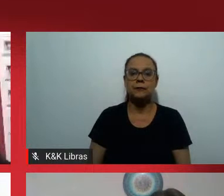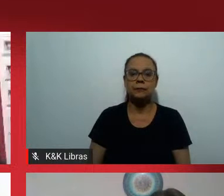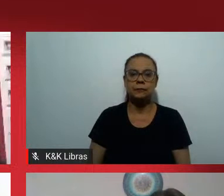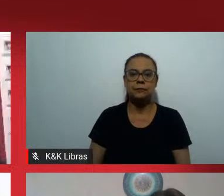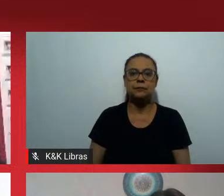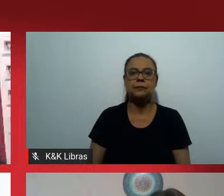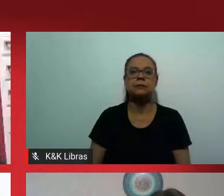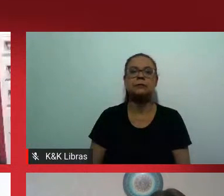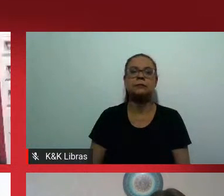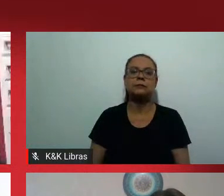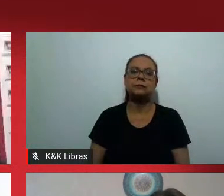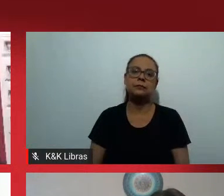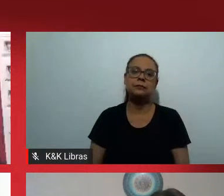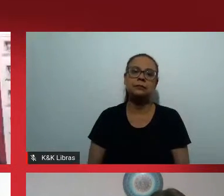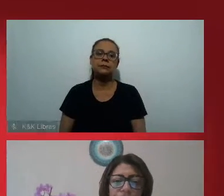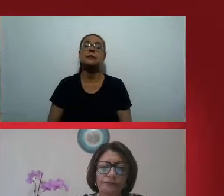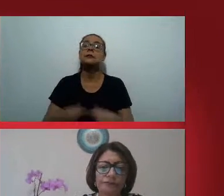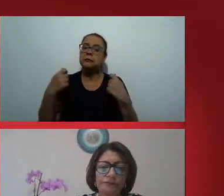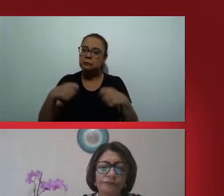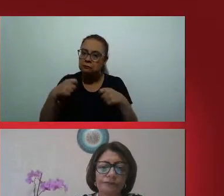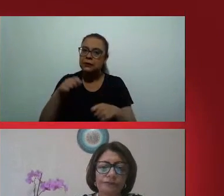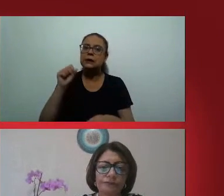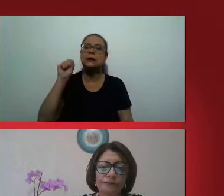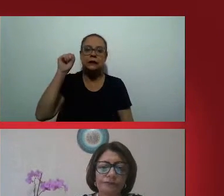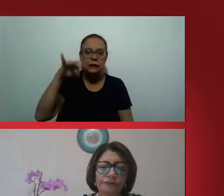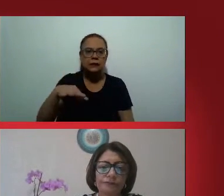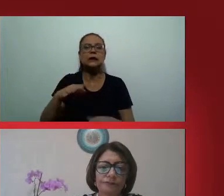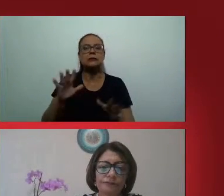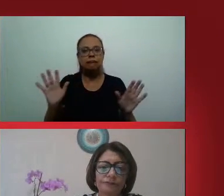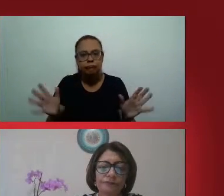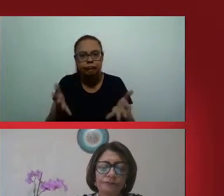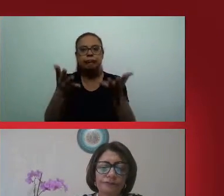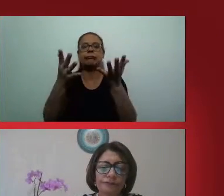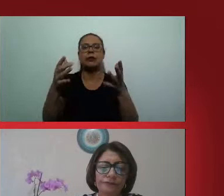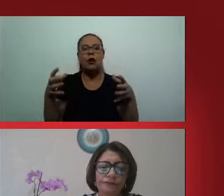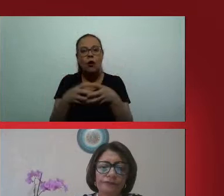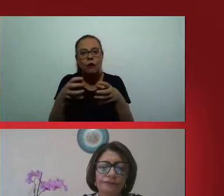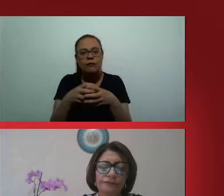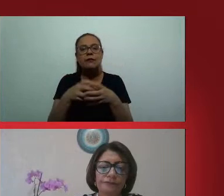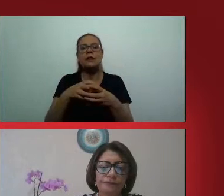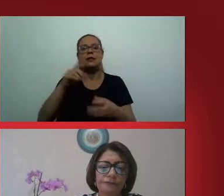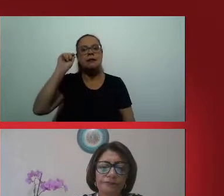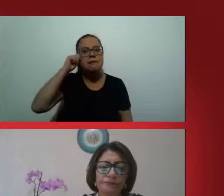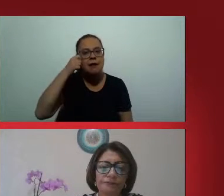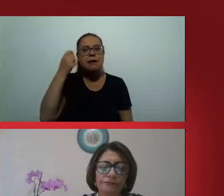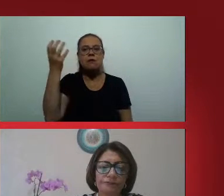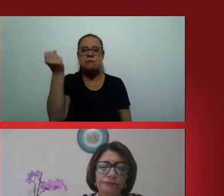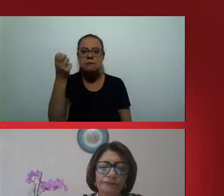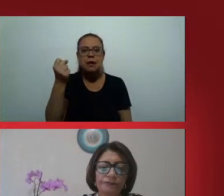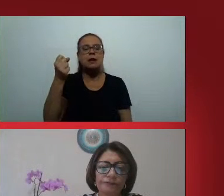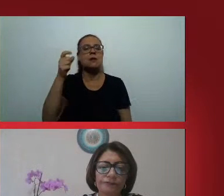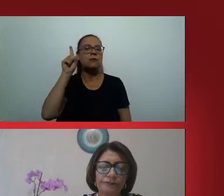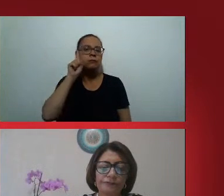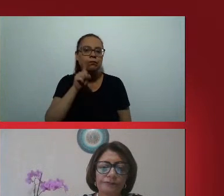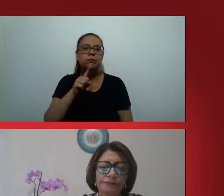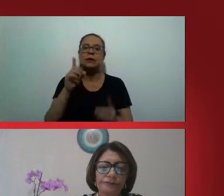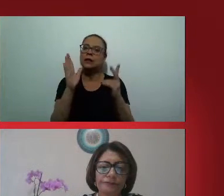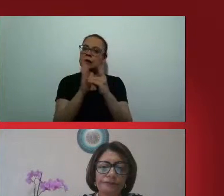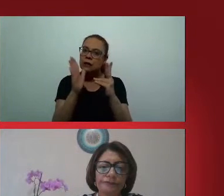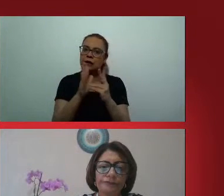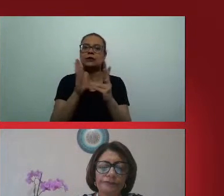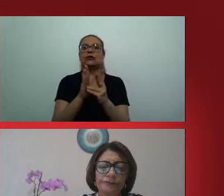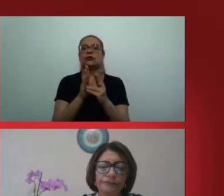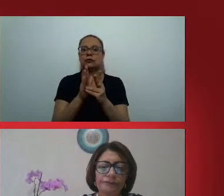provocar sim no ambiente universitário a convivência de negros e brancos pretos pardos índios e brancos para que essas diferenças